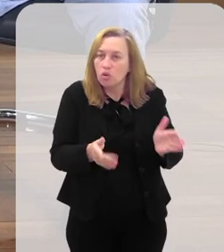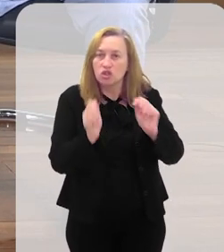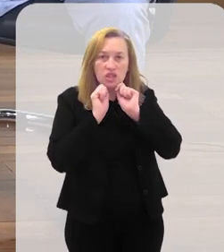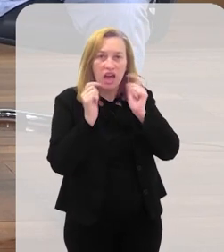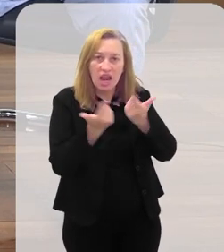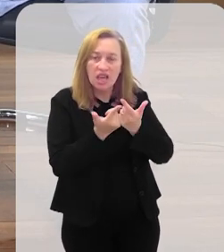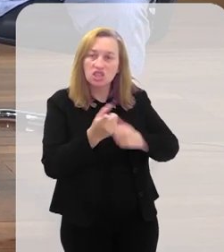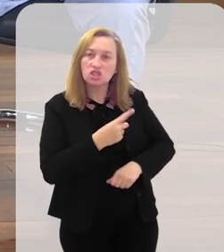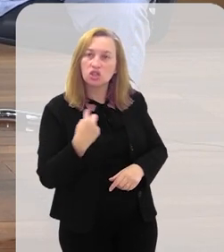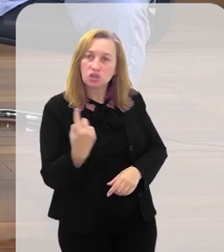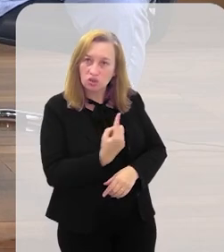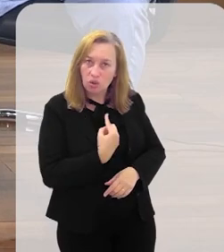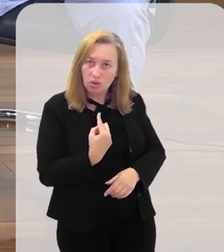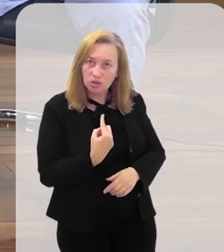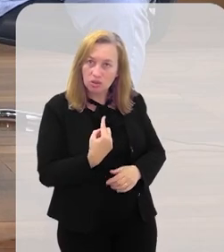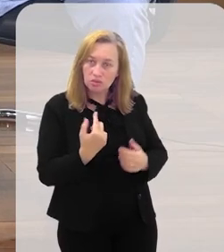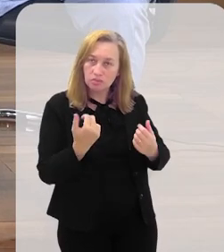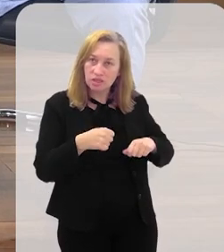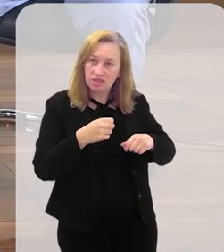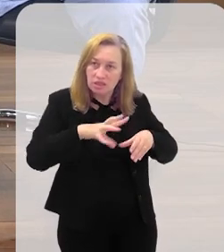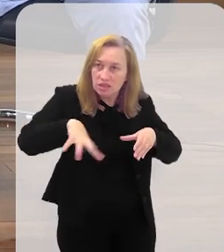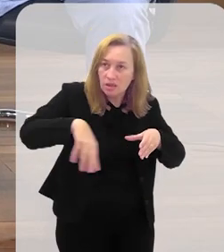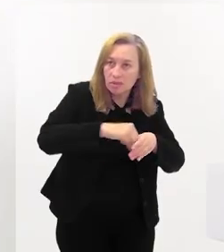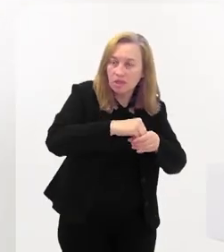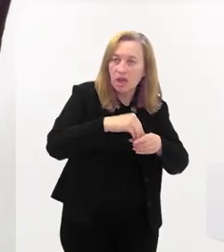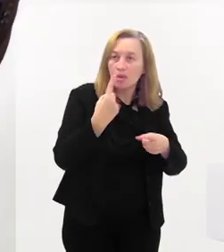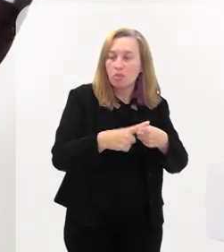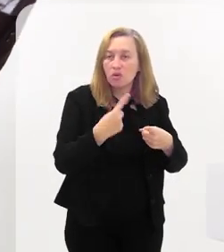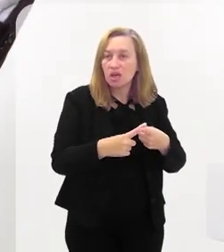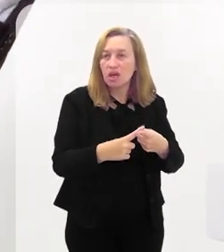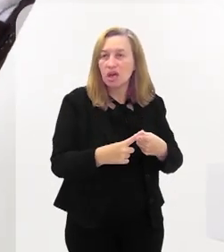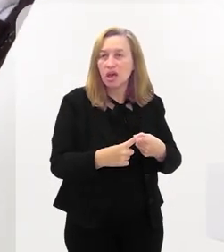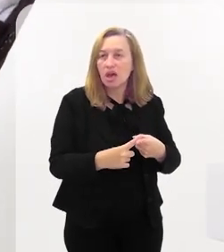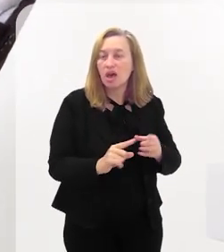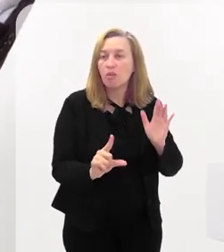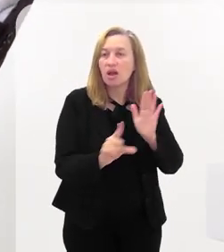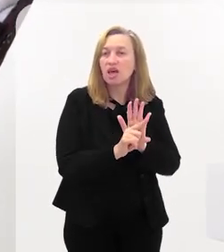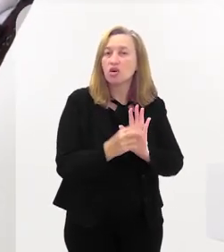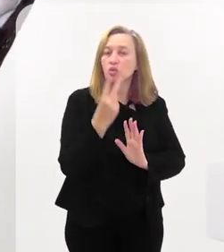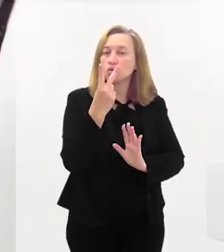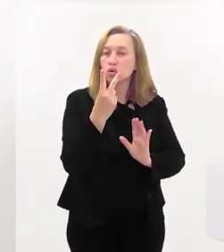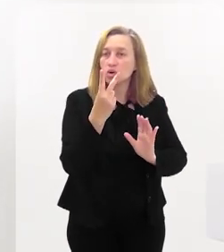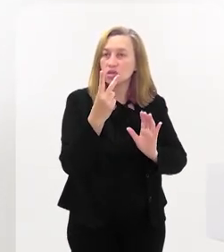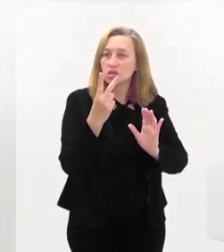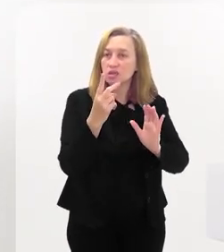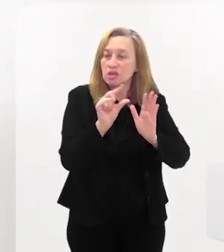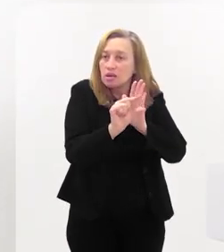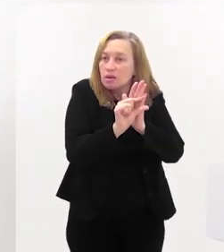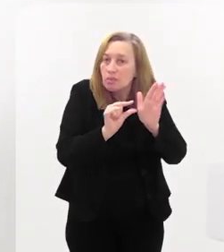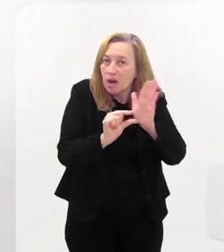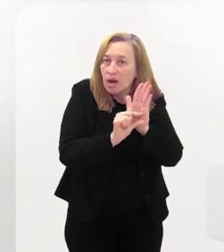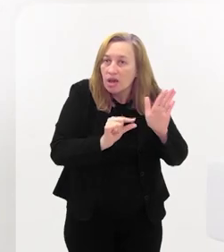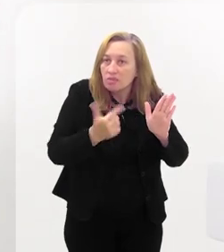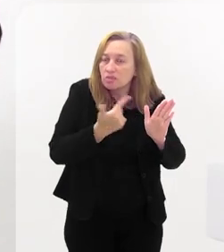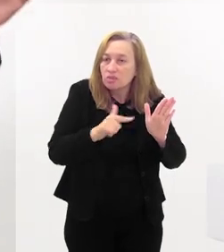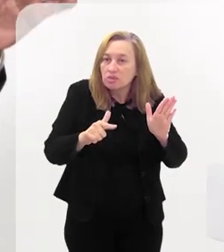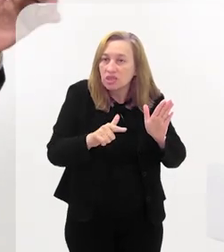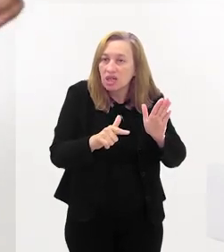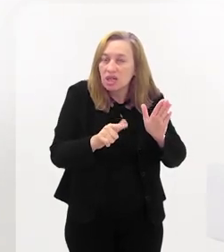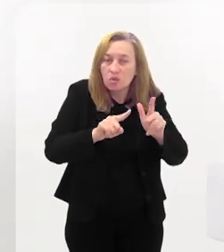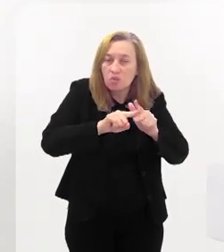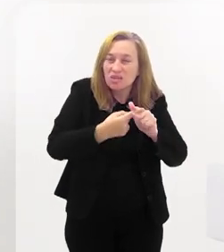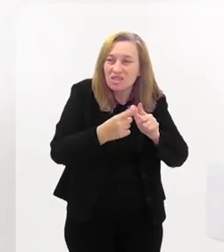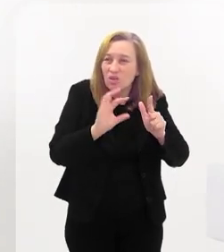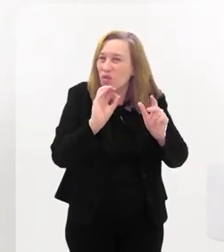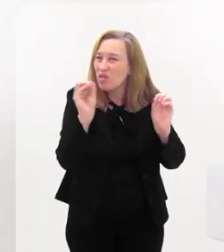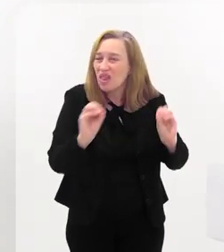nós teríamos que ser emendada, porque é uma lei com dois parágrafos. Sim, sim. Não tem nenhum processo de